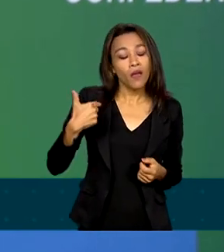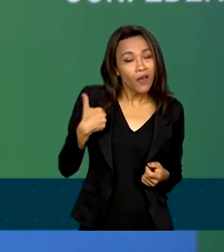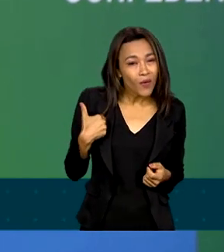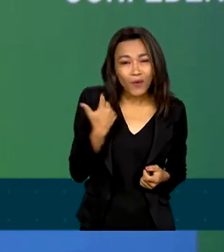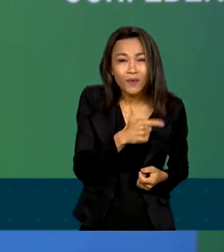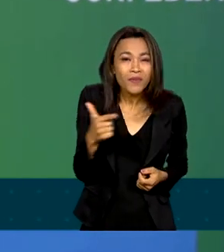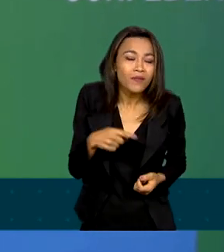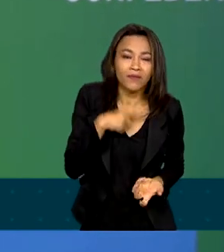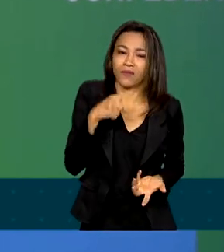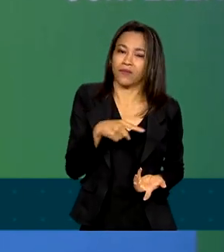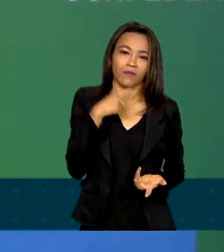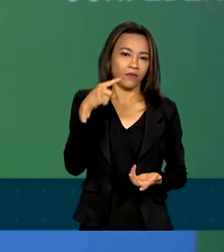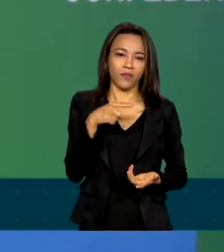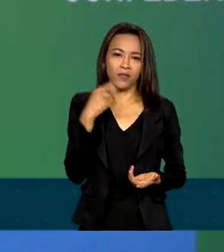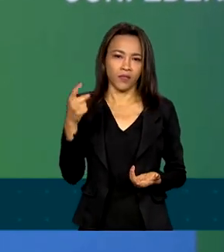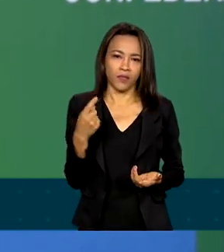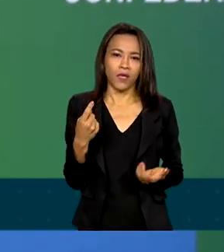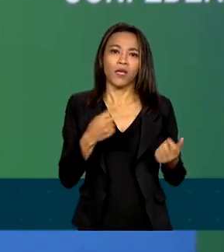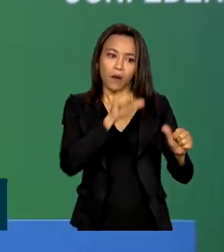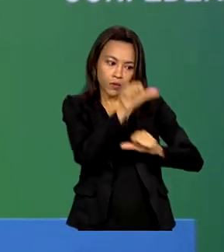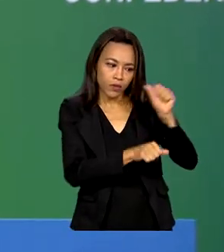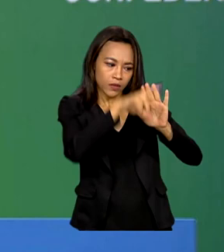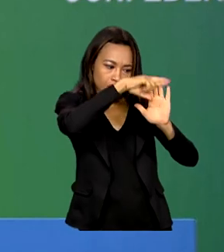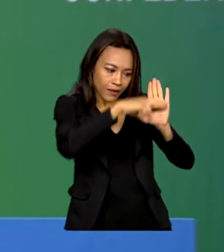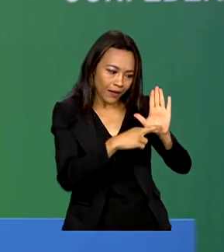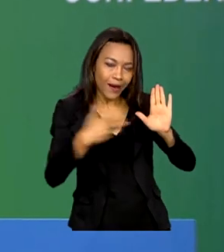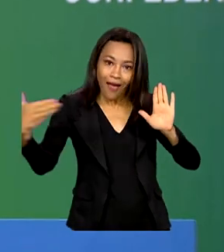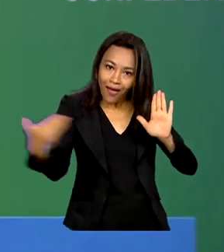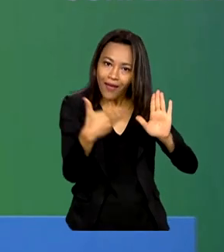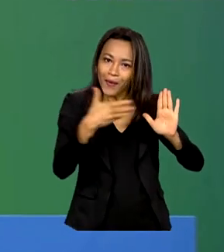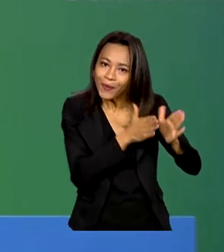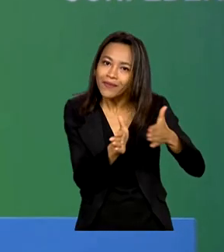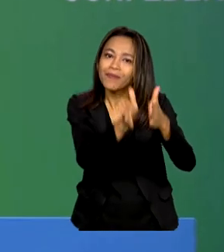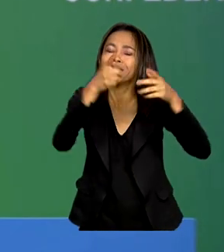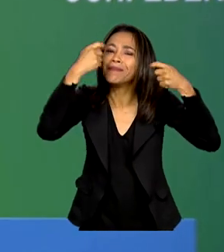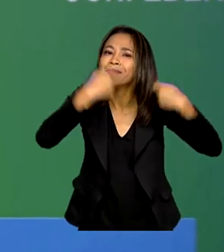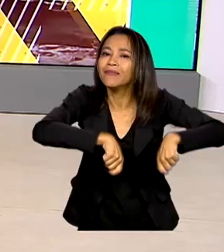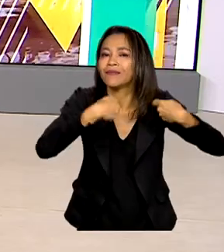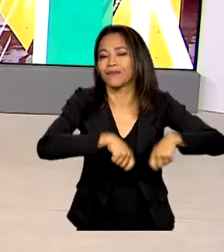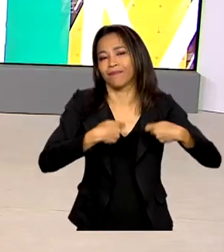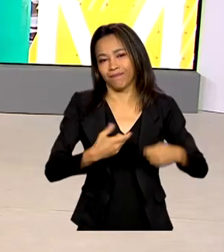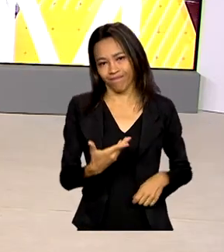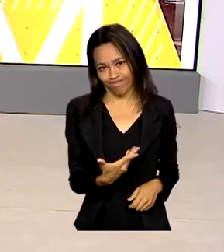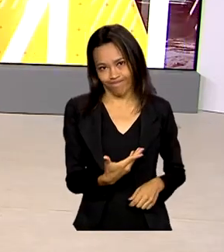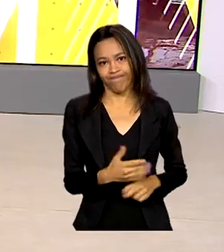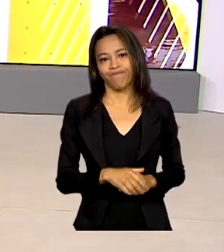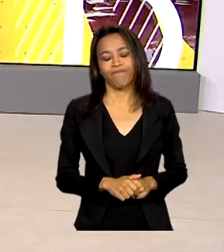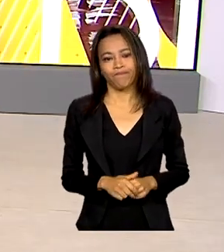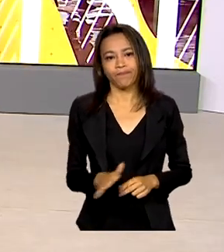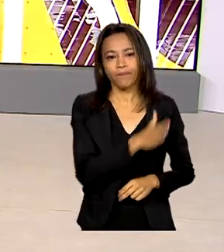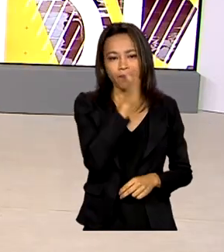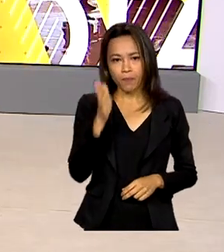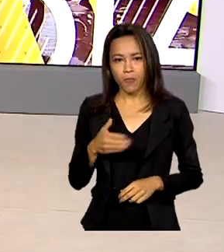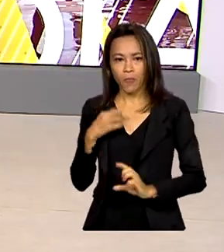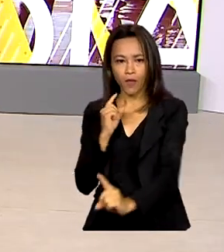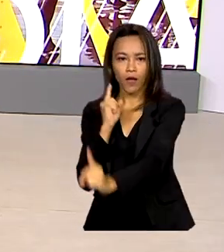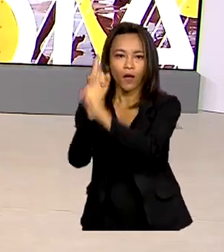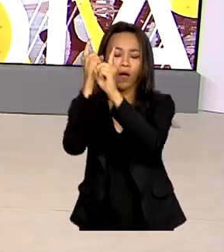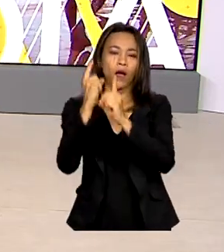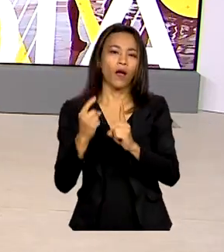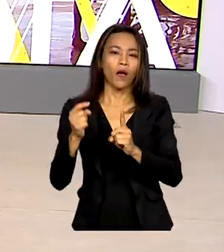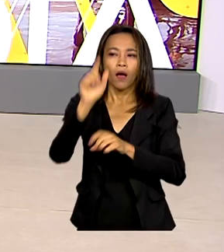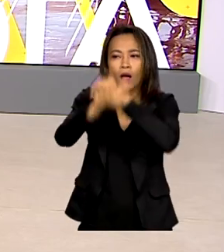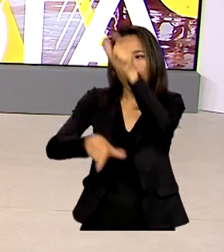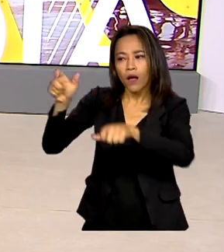dúvida de que a reforma tributária é um dos caminhos necessários para isso. No encontro, a participação das